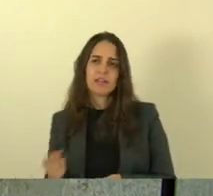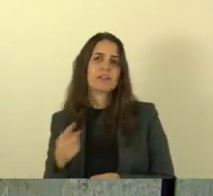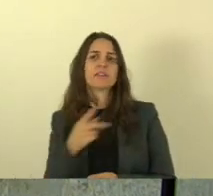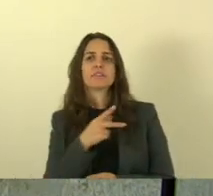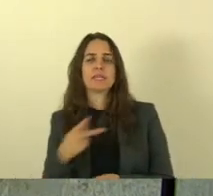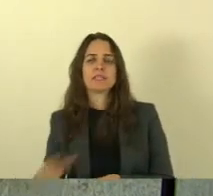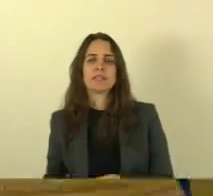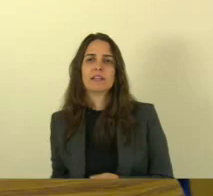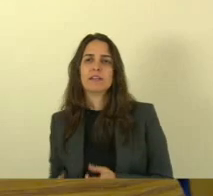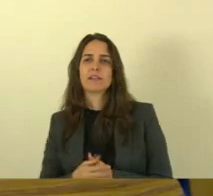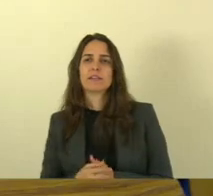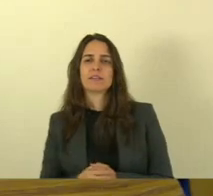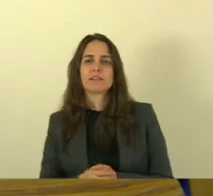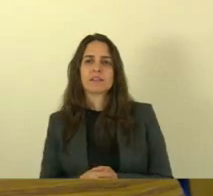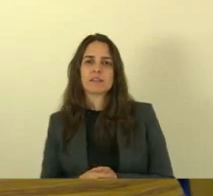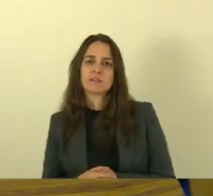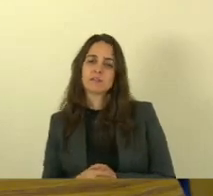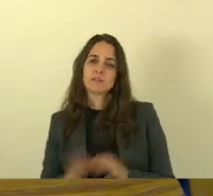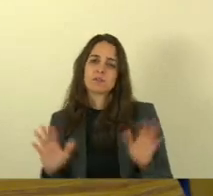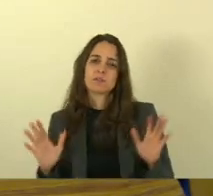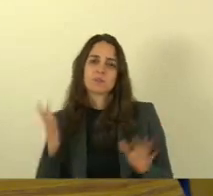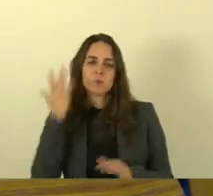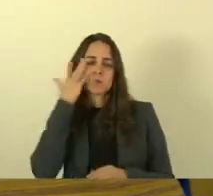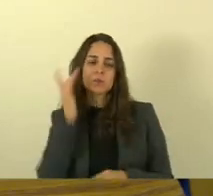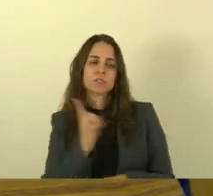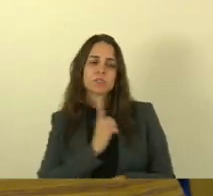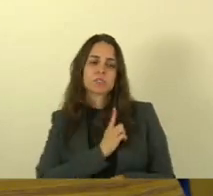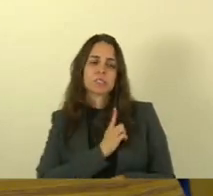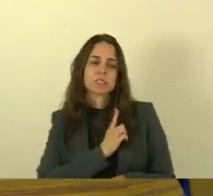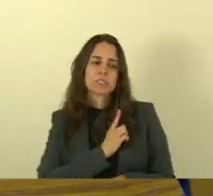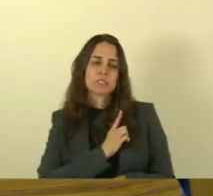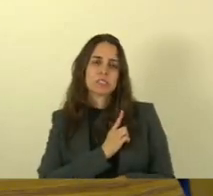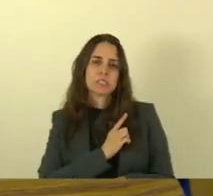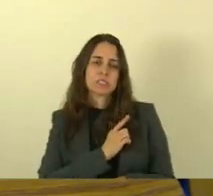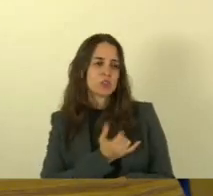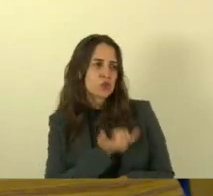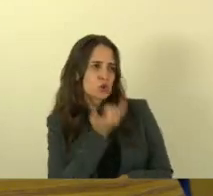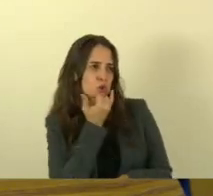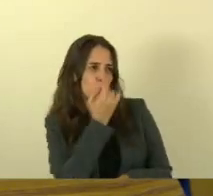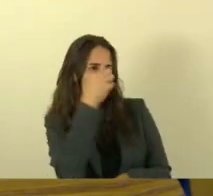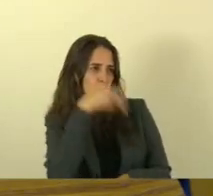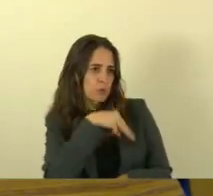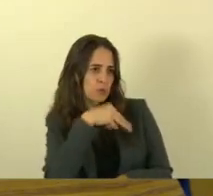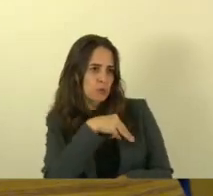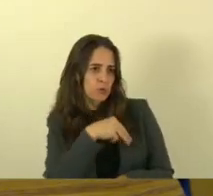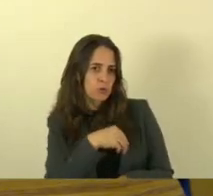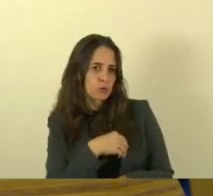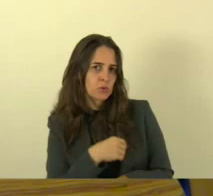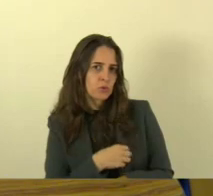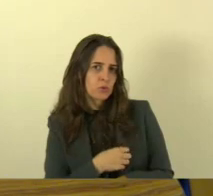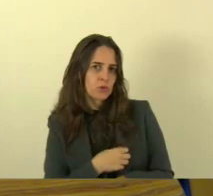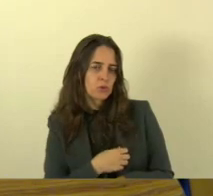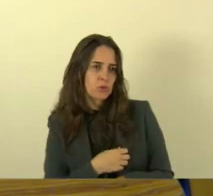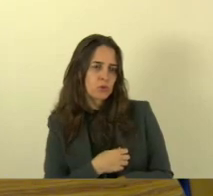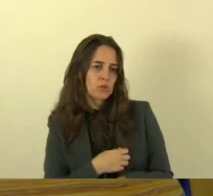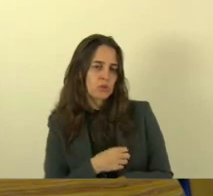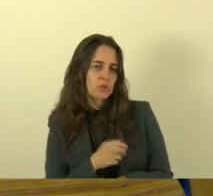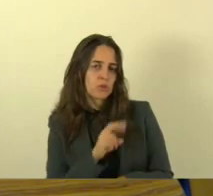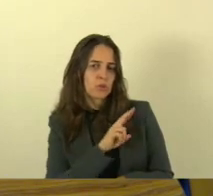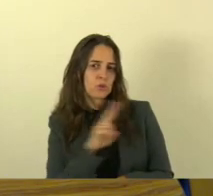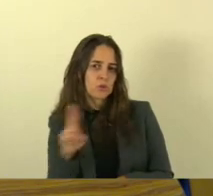delegado não sei se eu chamo delegado deputado deputado você me dá só um minuto para poder acertar o nome do jogador